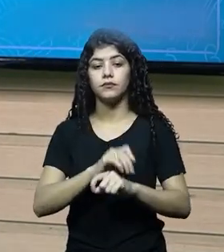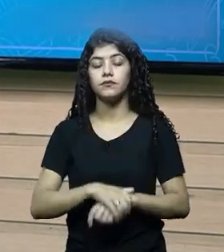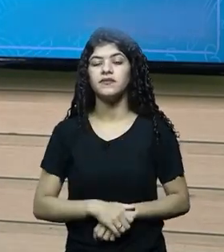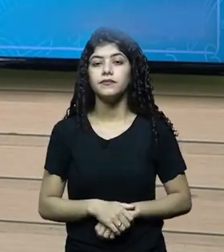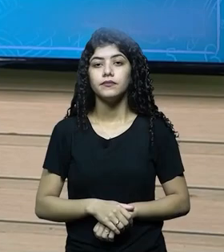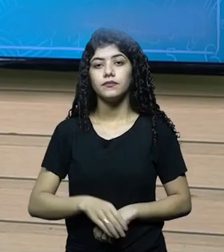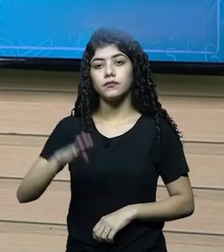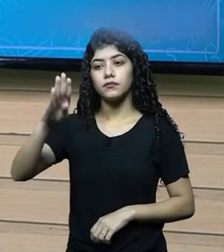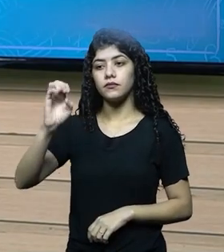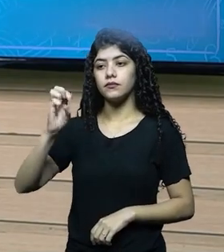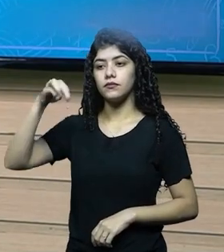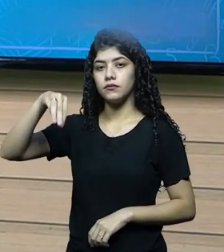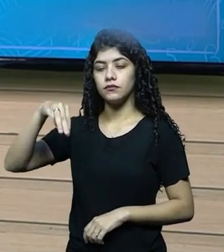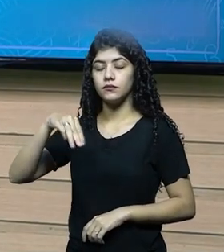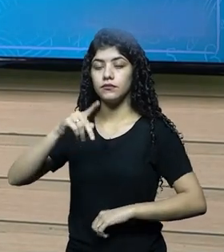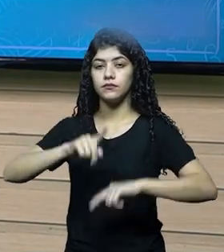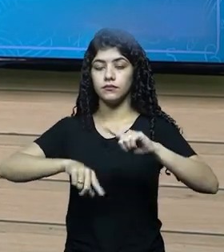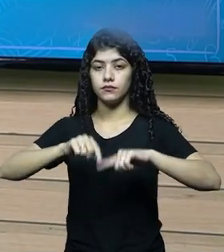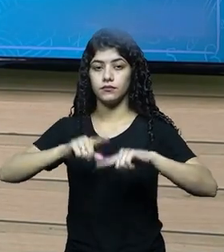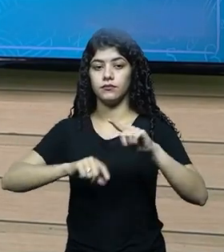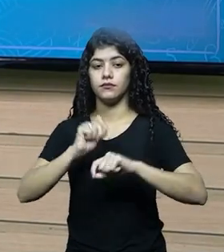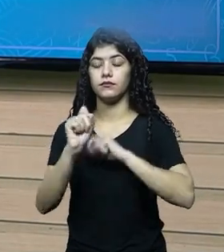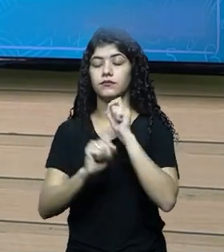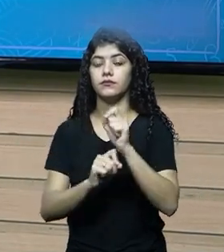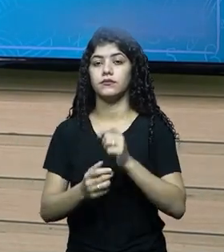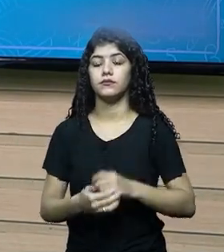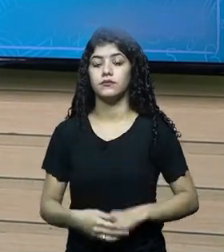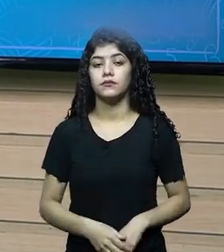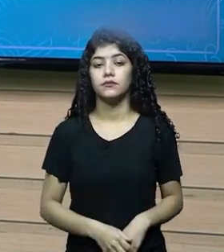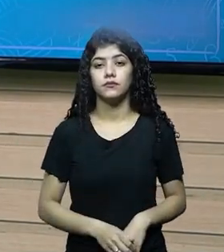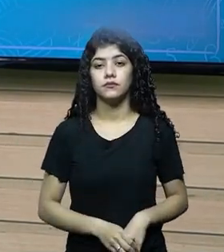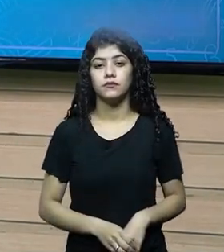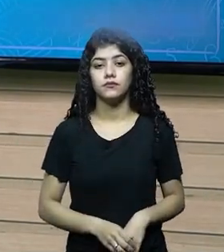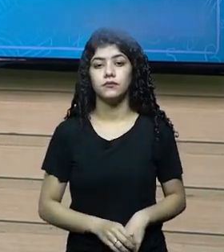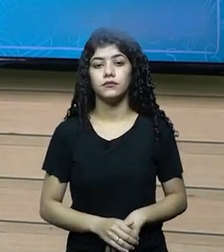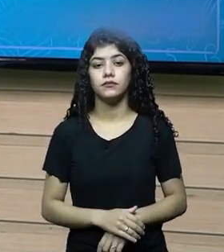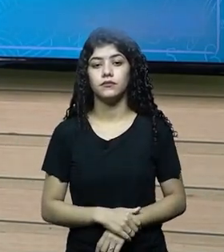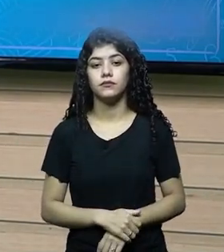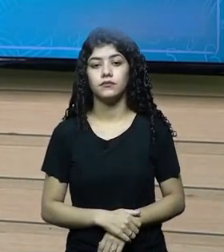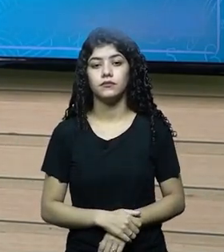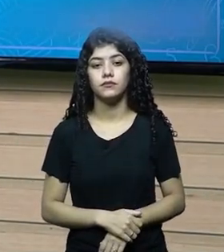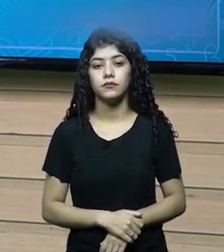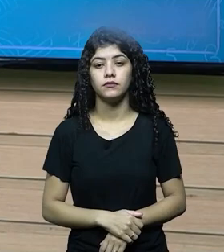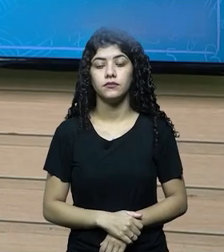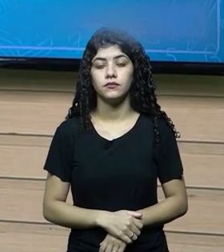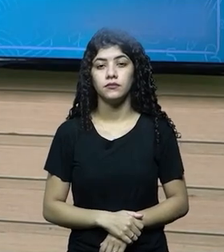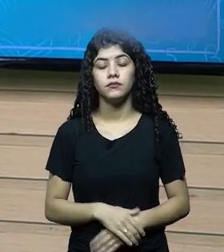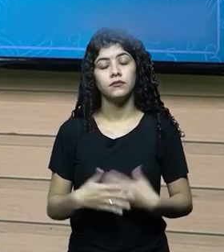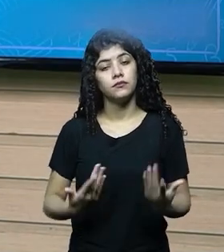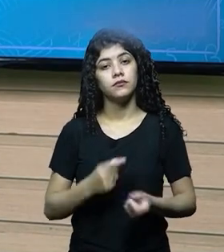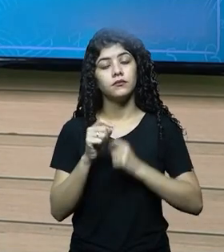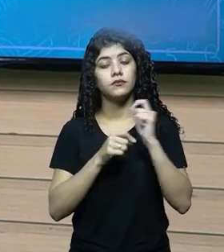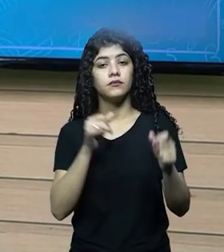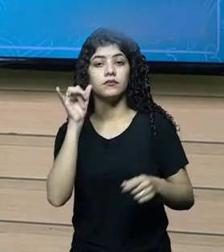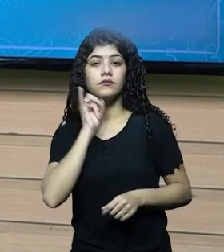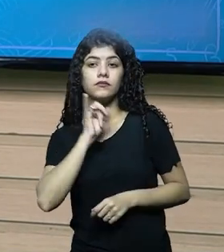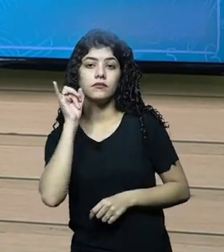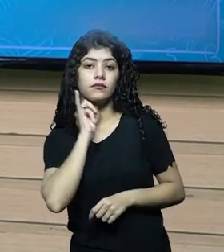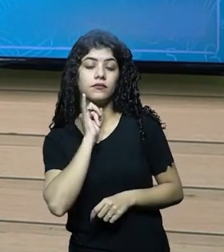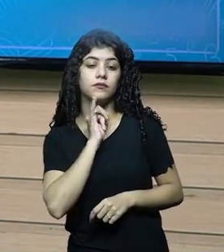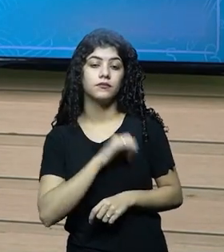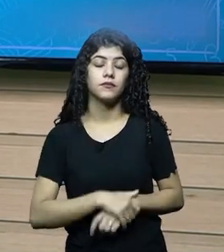um bem, ou um direito, no caso, seria um bem, um ativo biológico, ele está mais relacionado a um bem. Então, por exemplo,